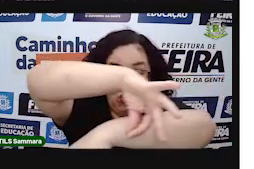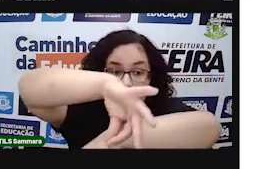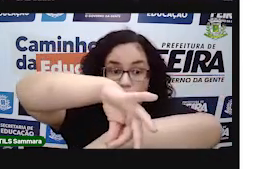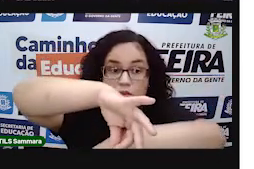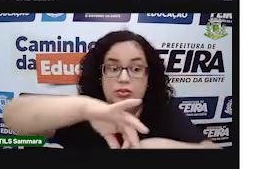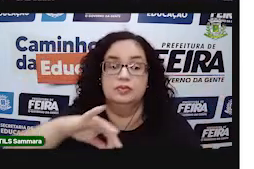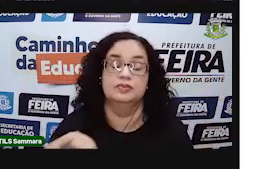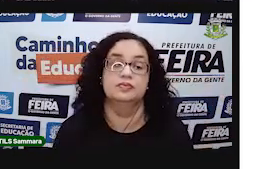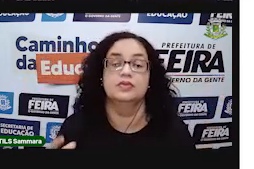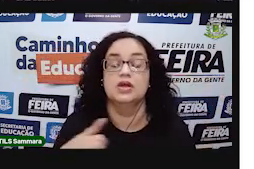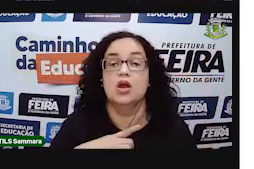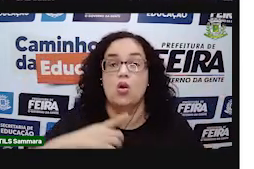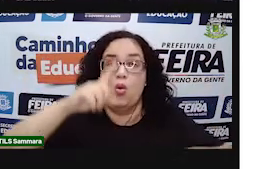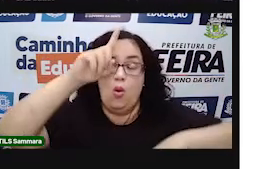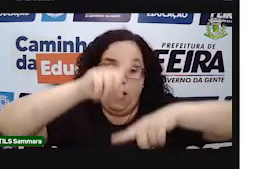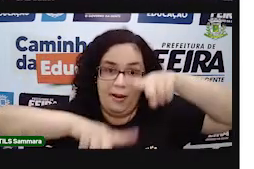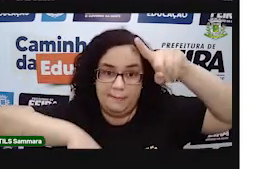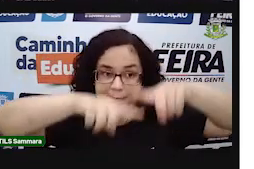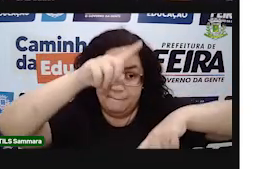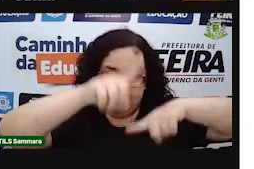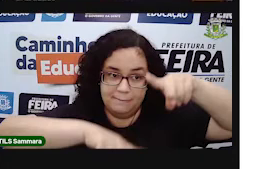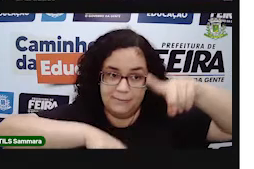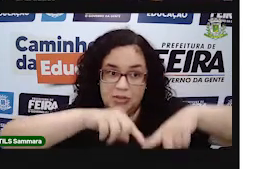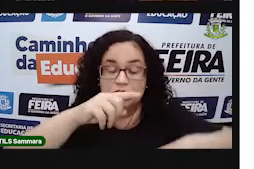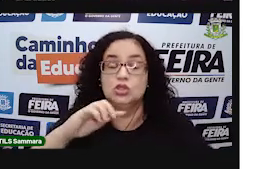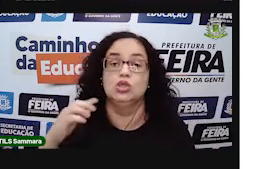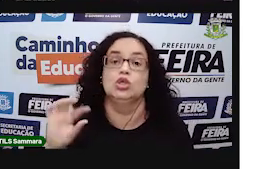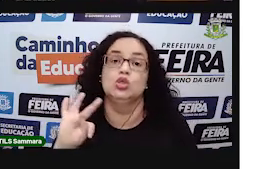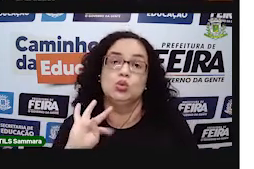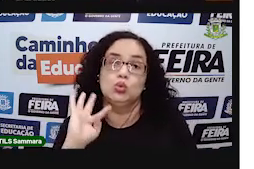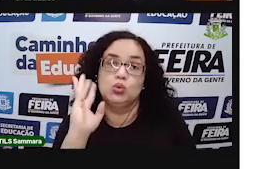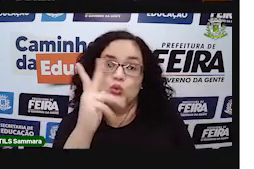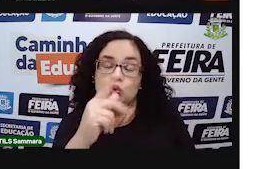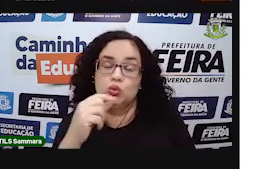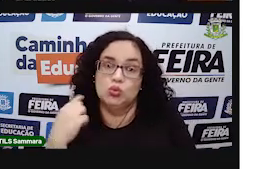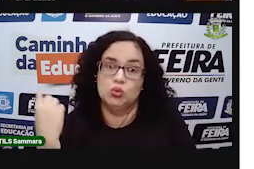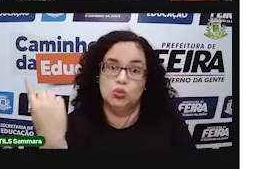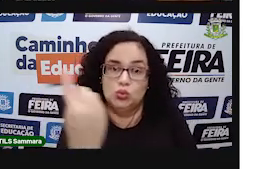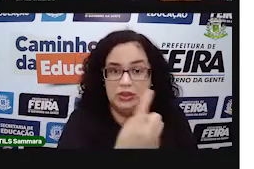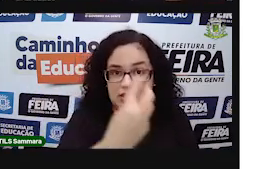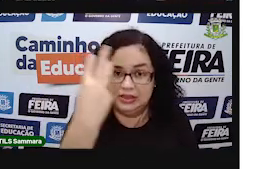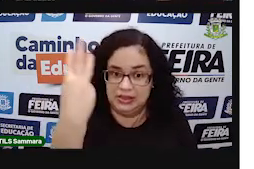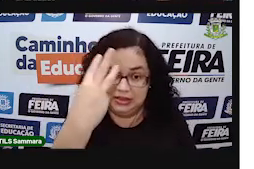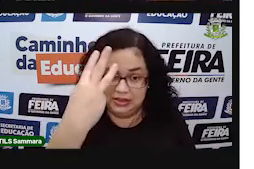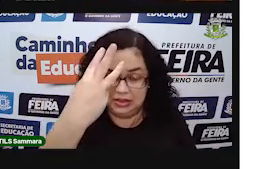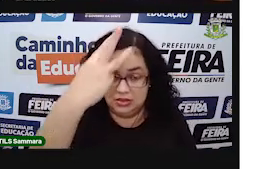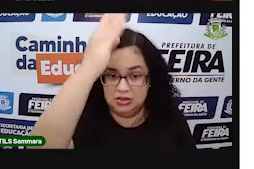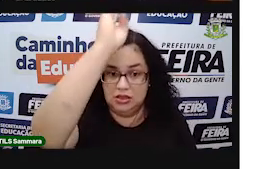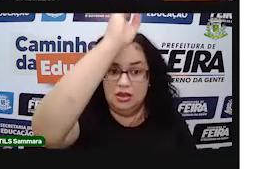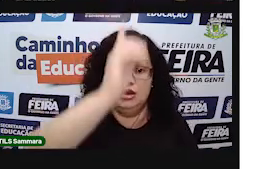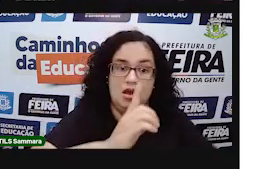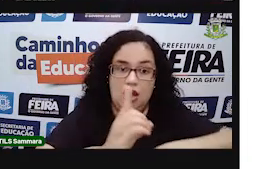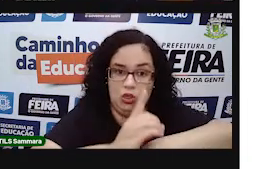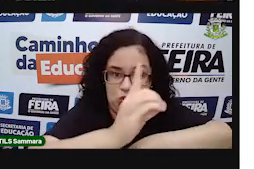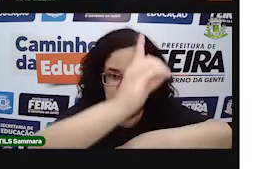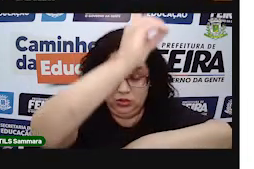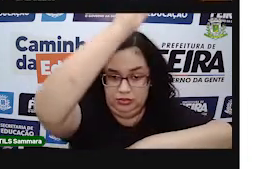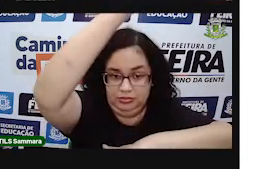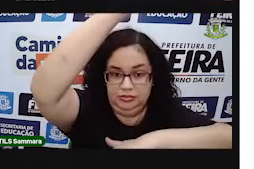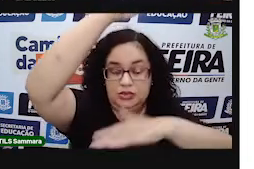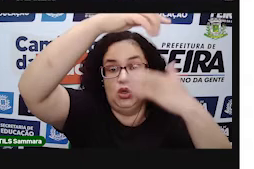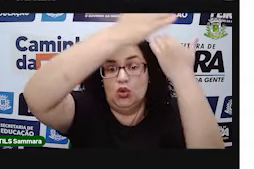dimensões. Então esses objetos e tudo à nossa volta possuem três dimensões. Altura,